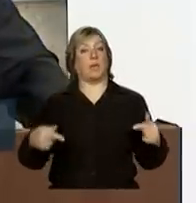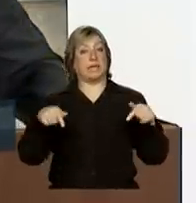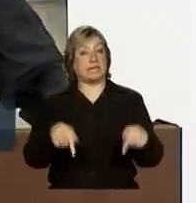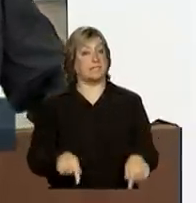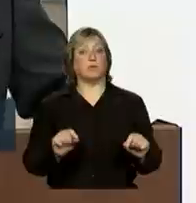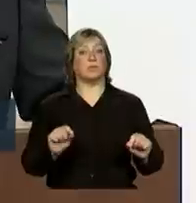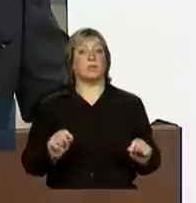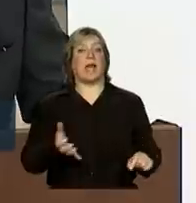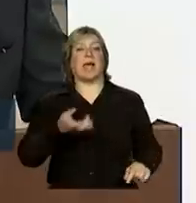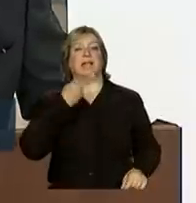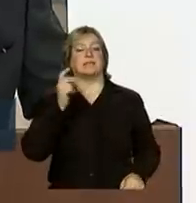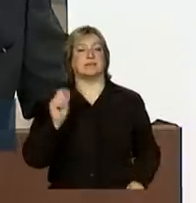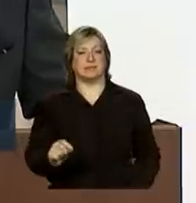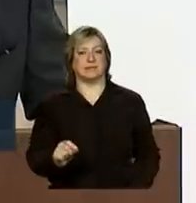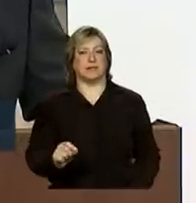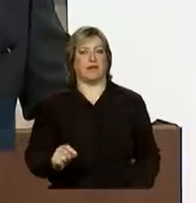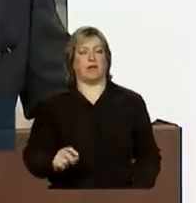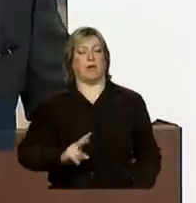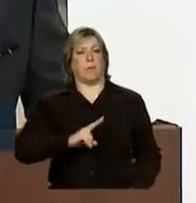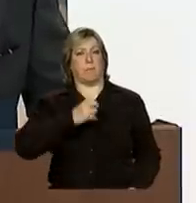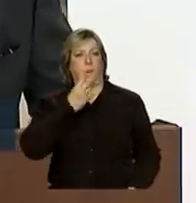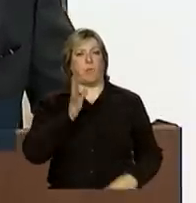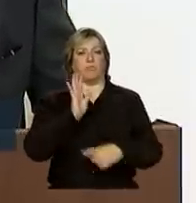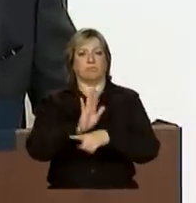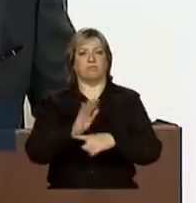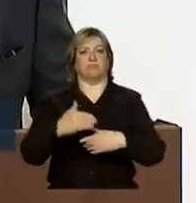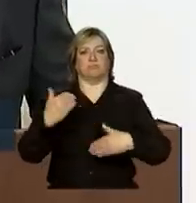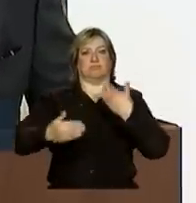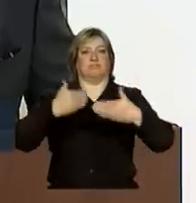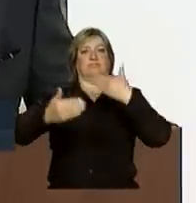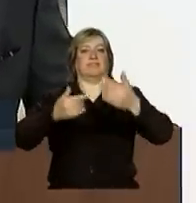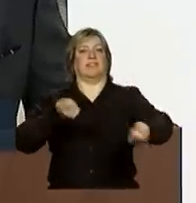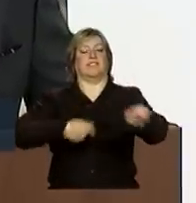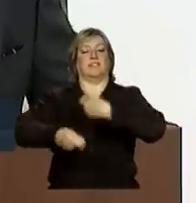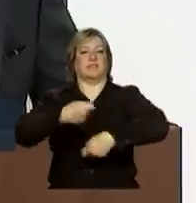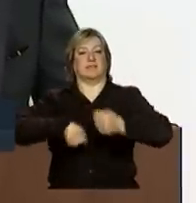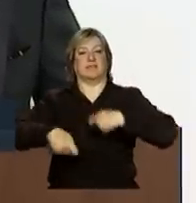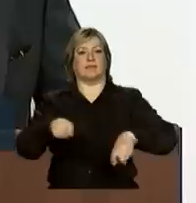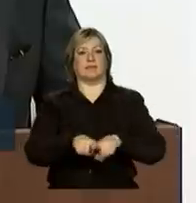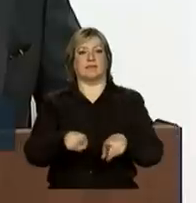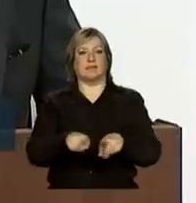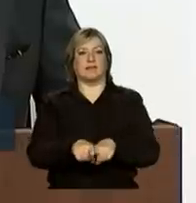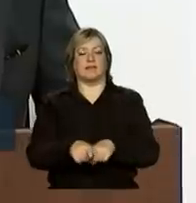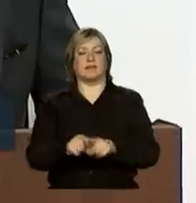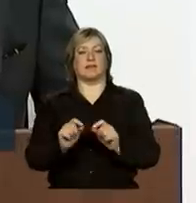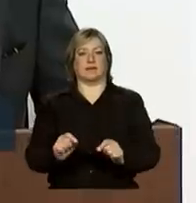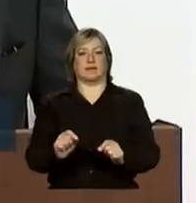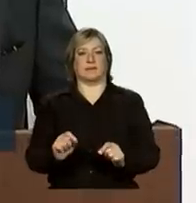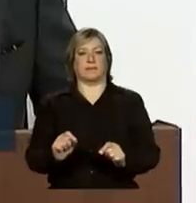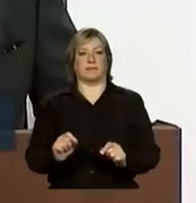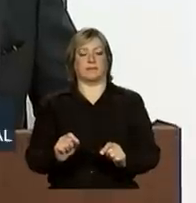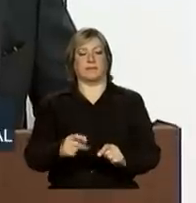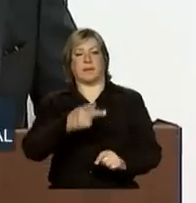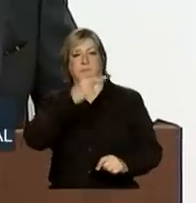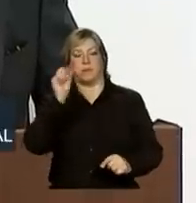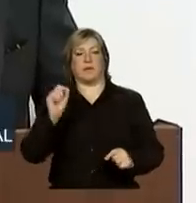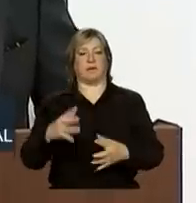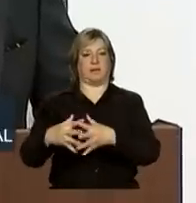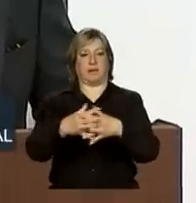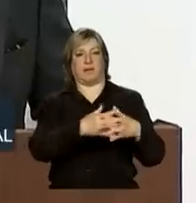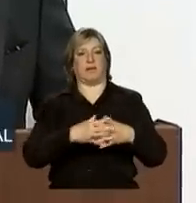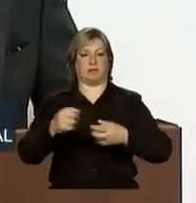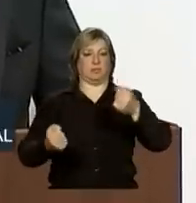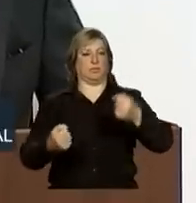significa um forte estímulo ao investimento e também o pró-caminhoneiro também teve a mesma